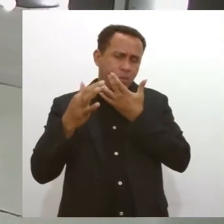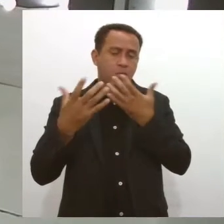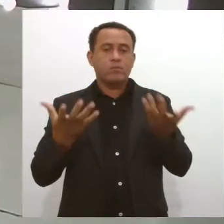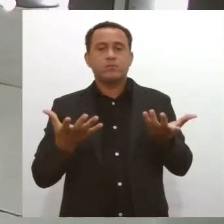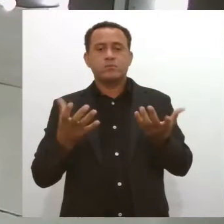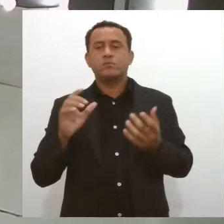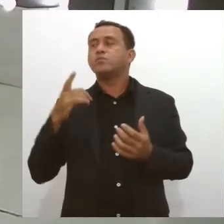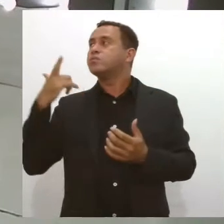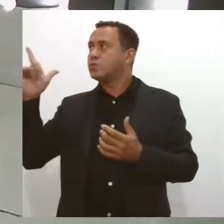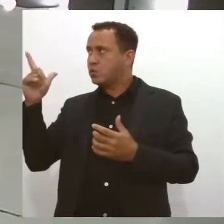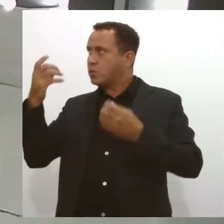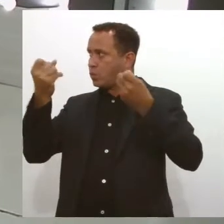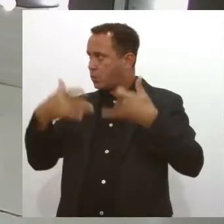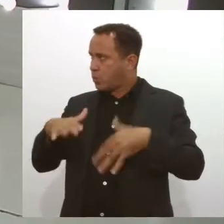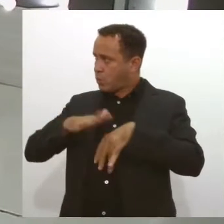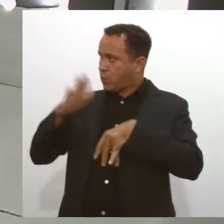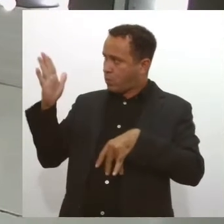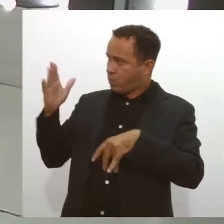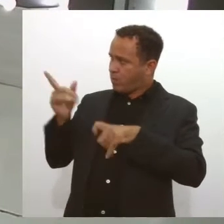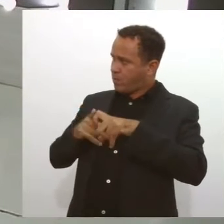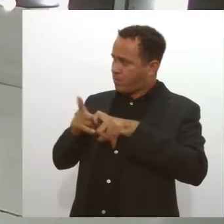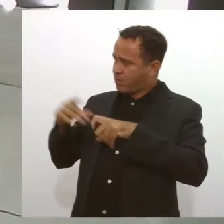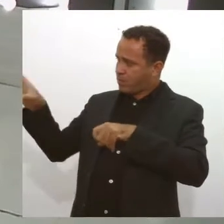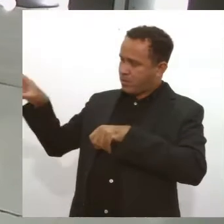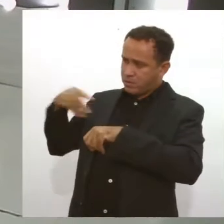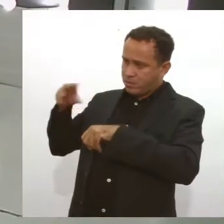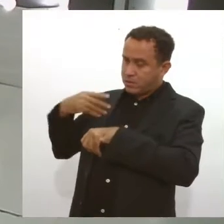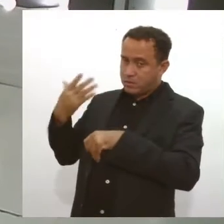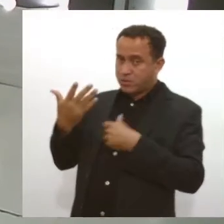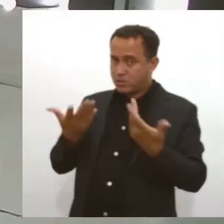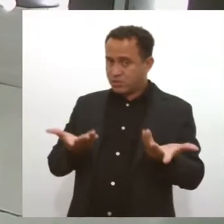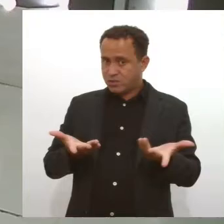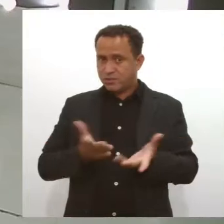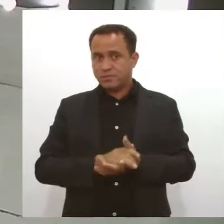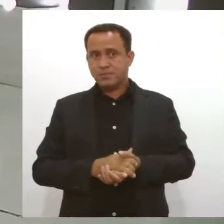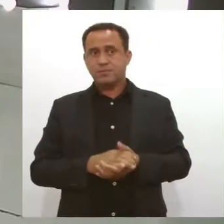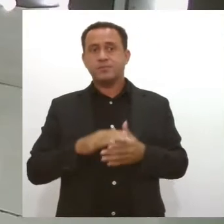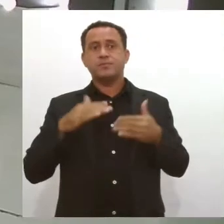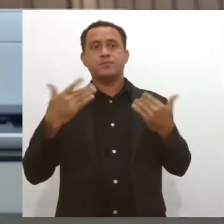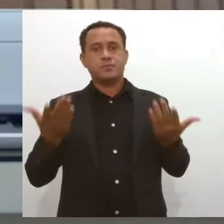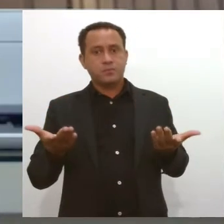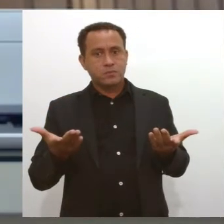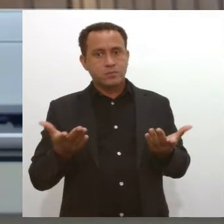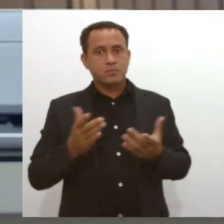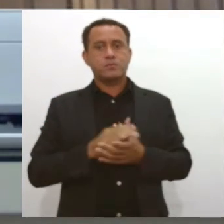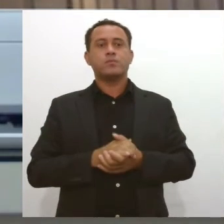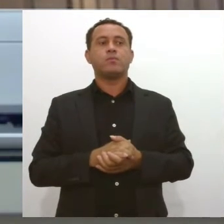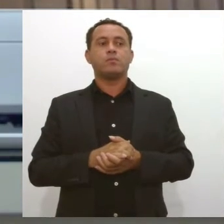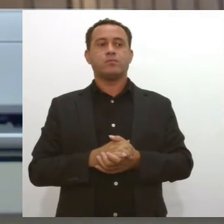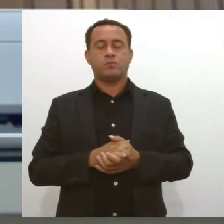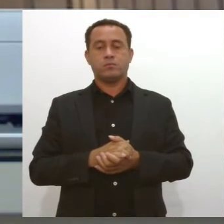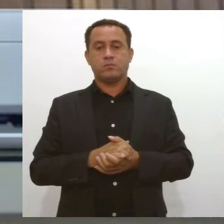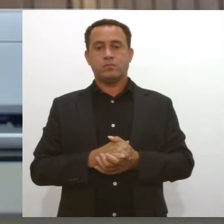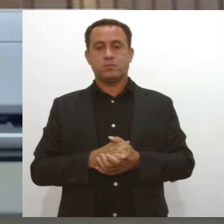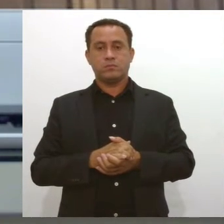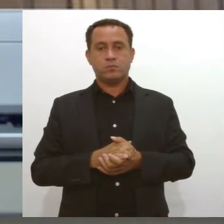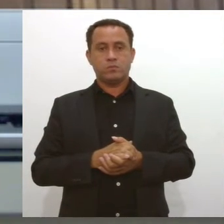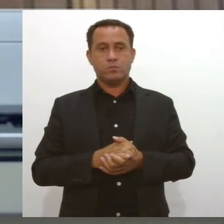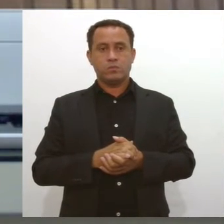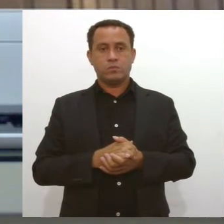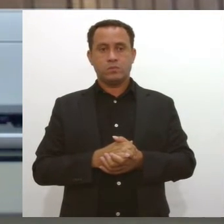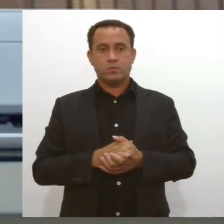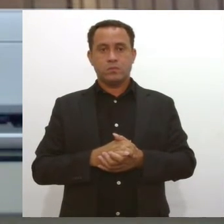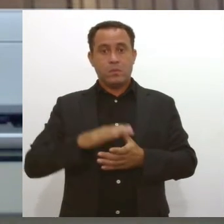mais uma, tem explicação a mais, doutora, pra passar pra gente? Então, é exatamente isso. É, a